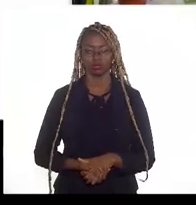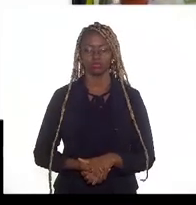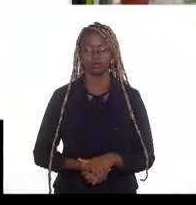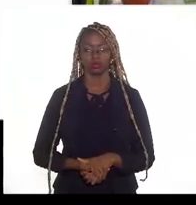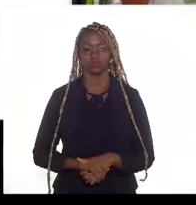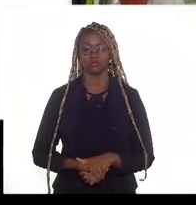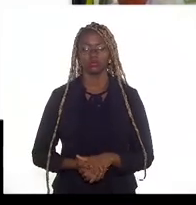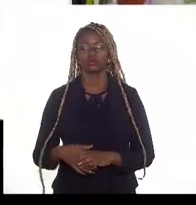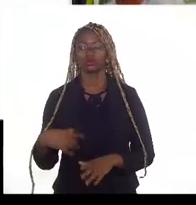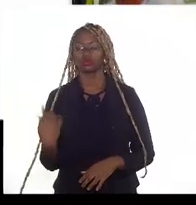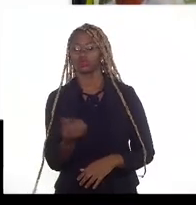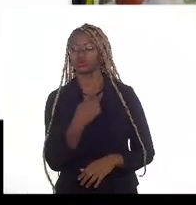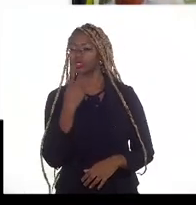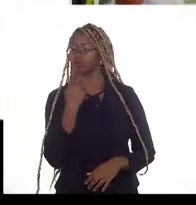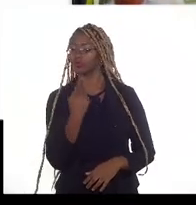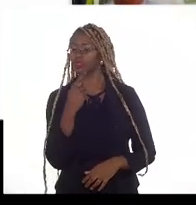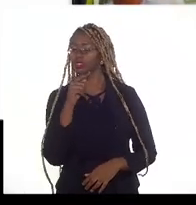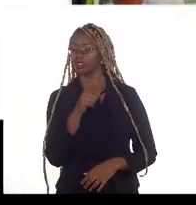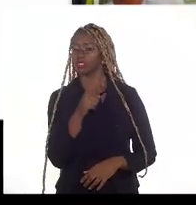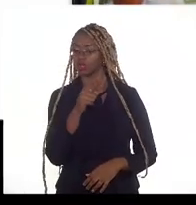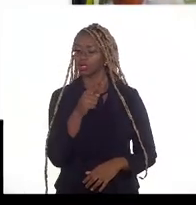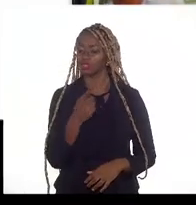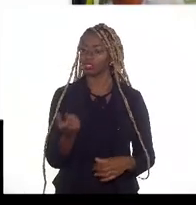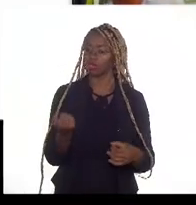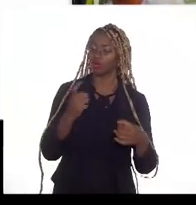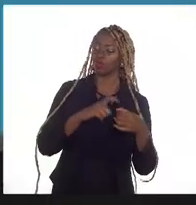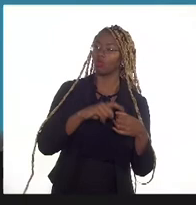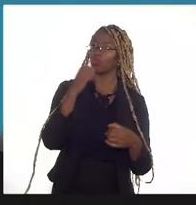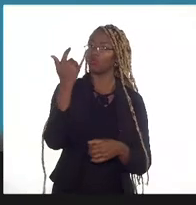a gente está falando de reinjeção, a gente entende que a reinjeção